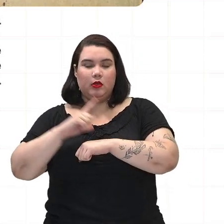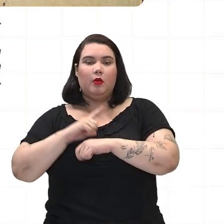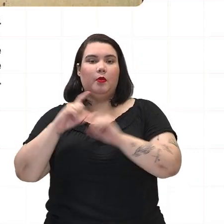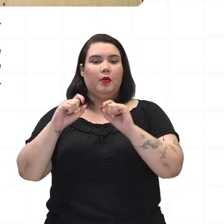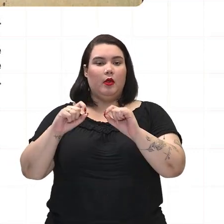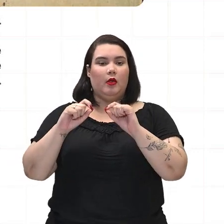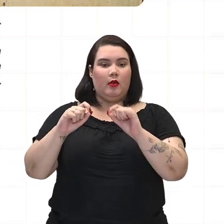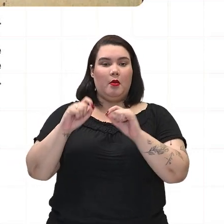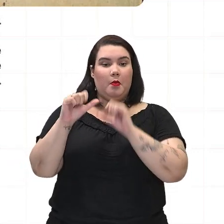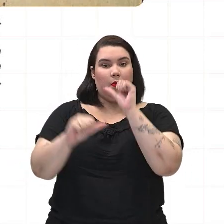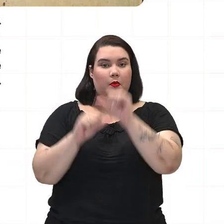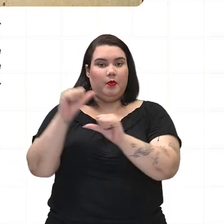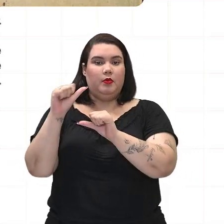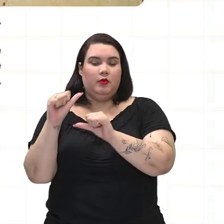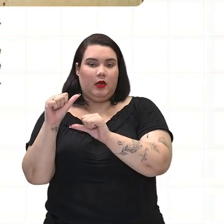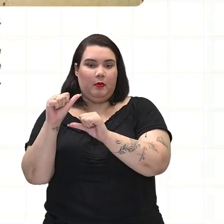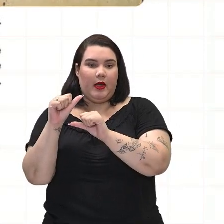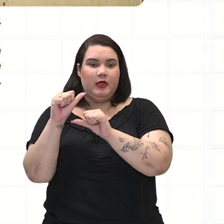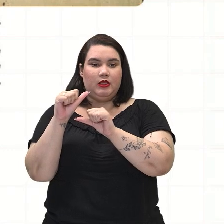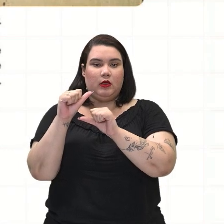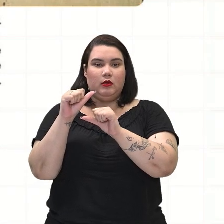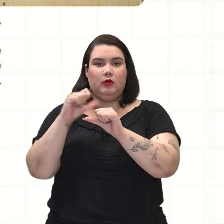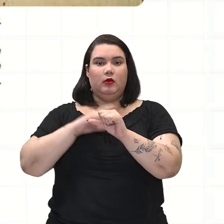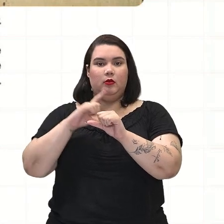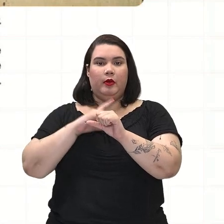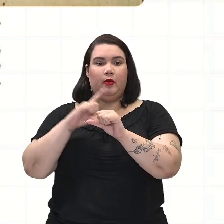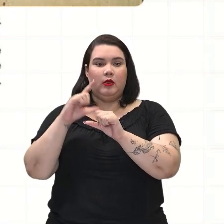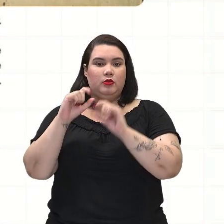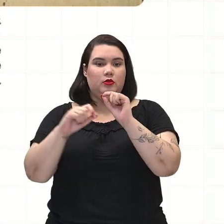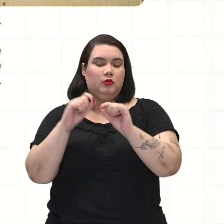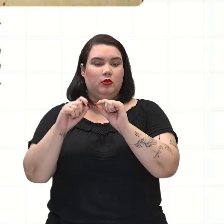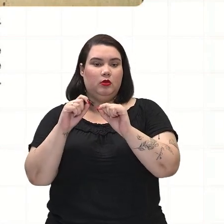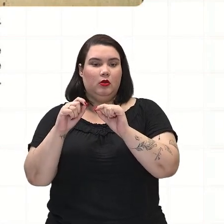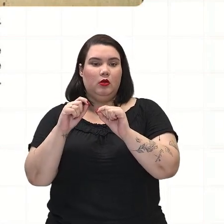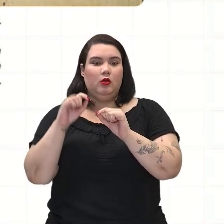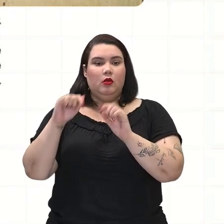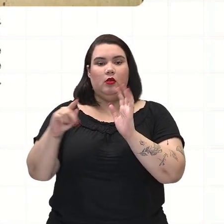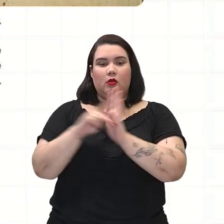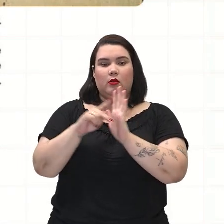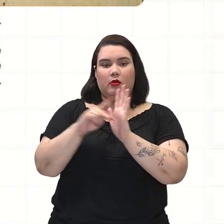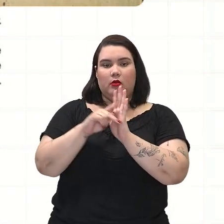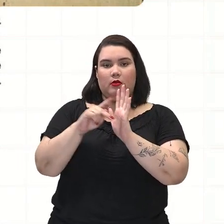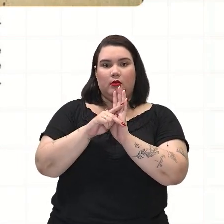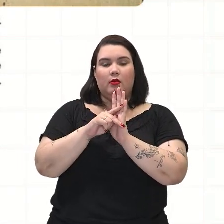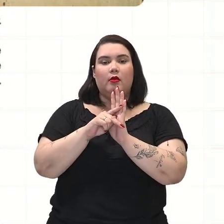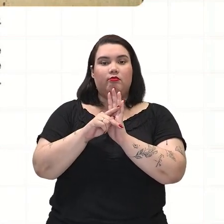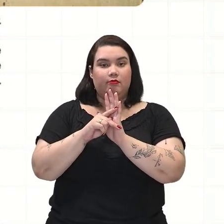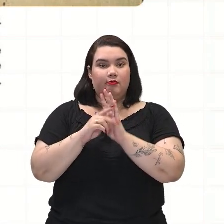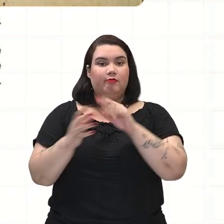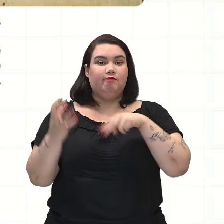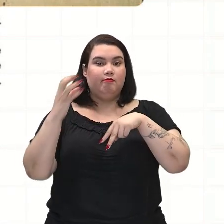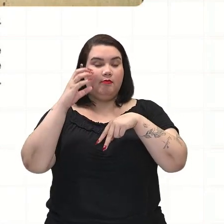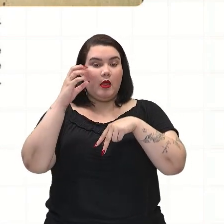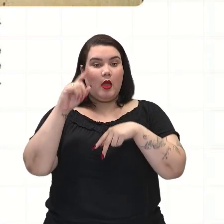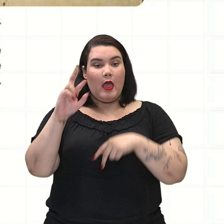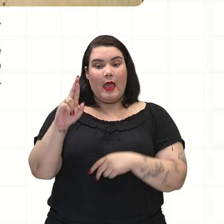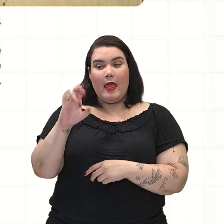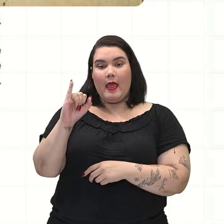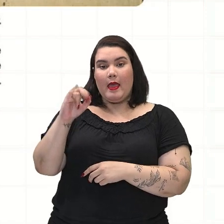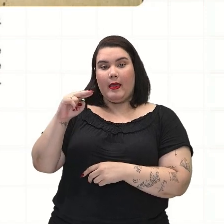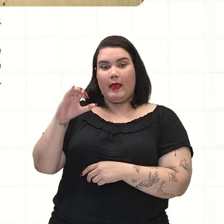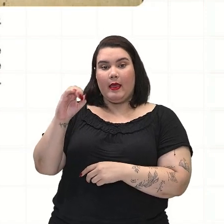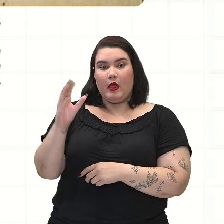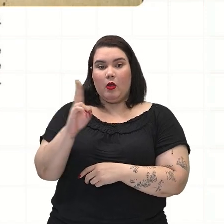que? Agora o Brasil é elevado ao Reino Unido de Brasil e Algarves